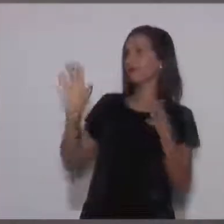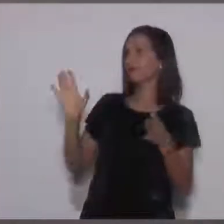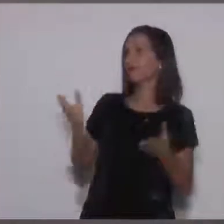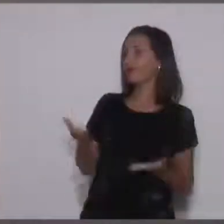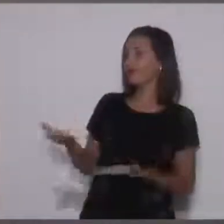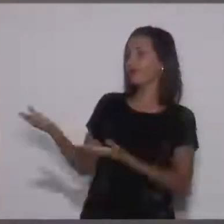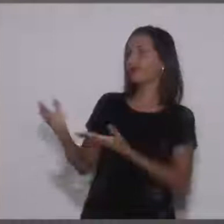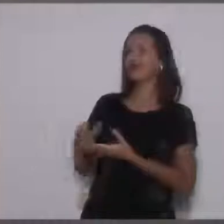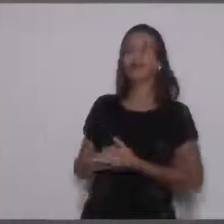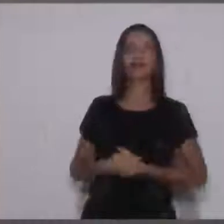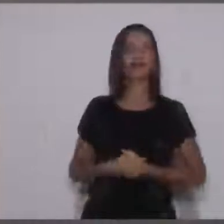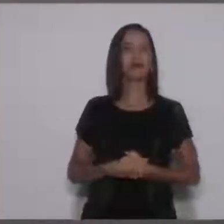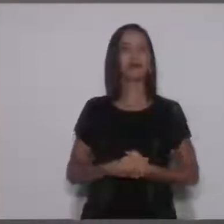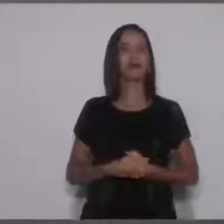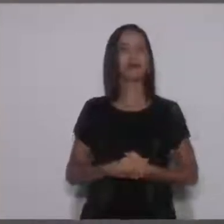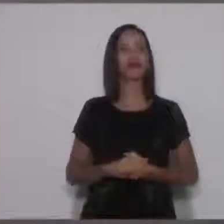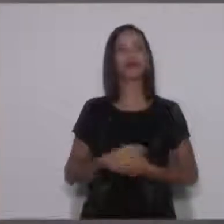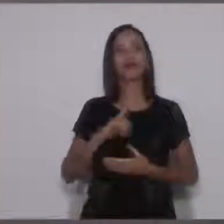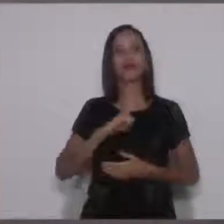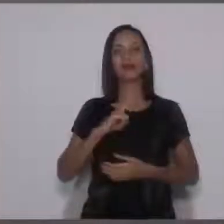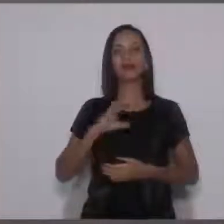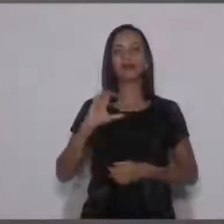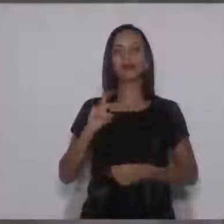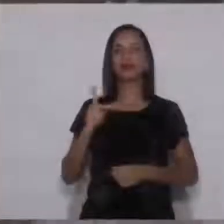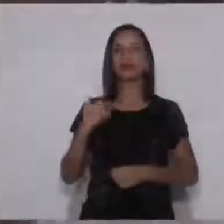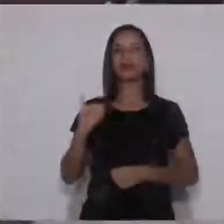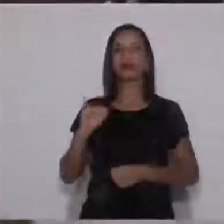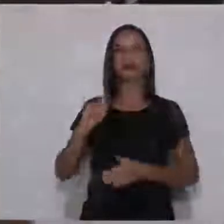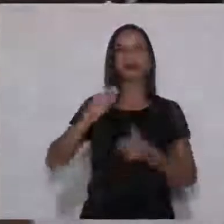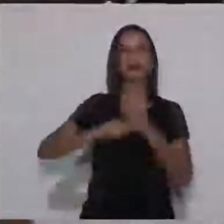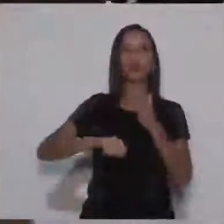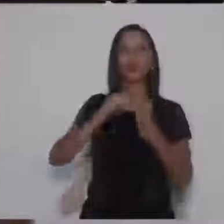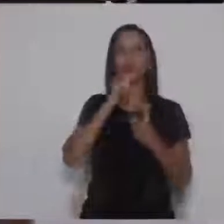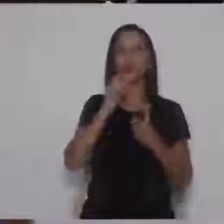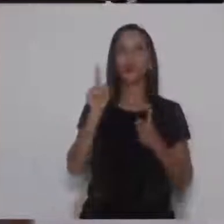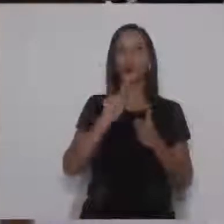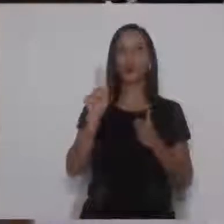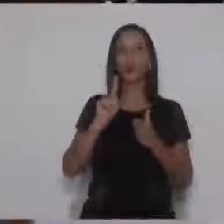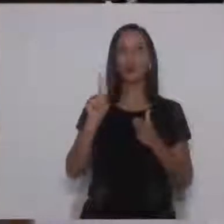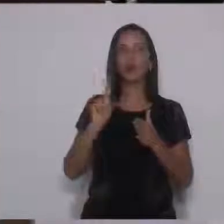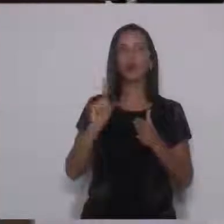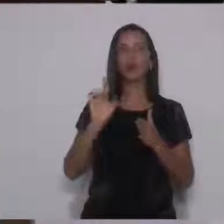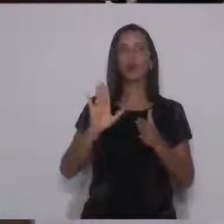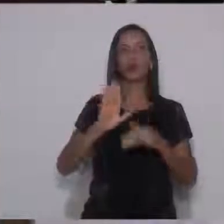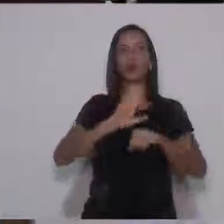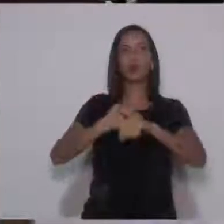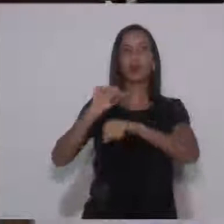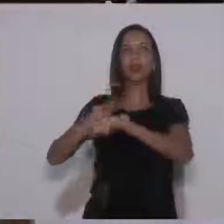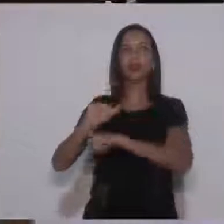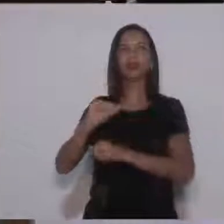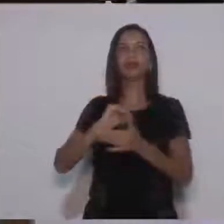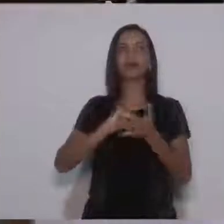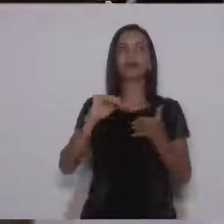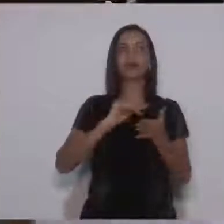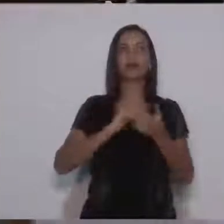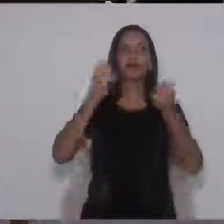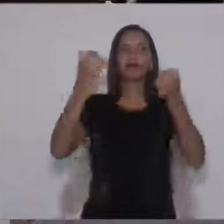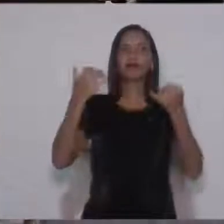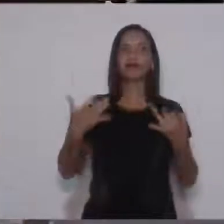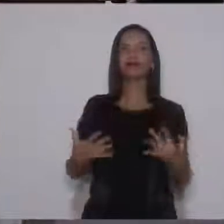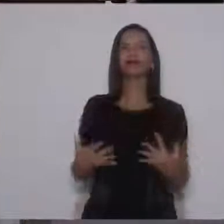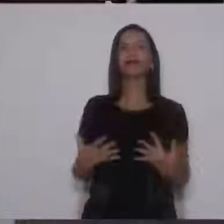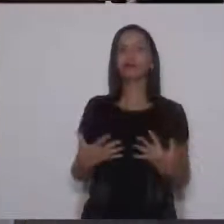fazer um registro? Qual parte? Quando votou a CPI do pão aqui, eu não assinei a CPI e eu convoquei o secretário para prestar esclarecimento.